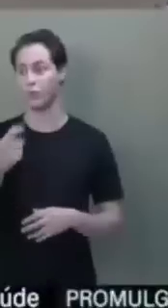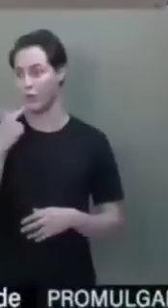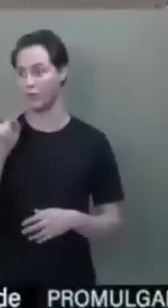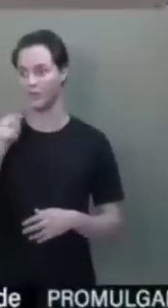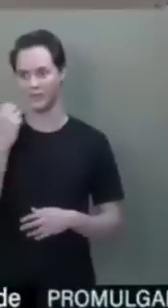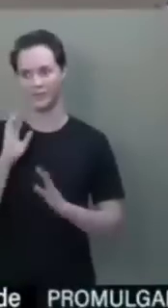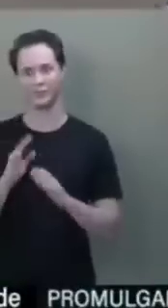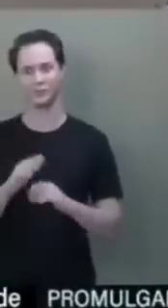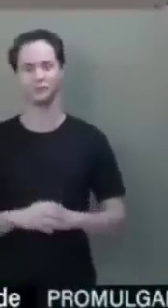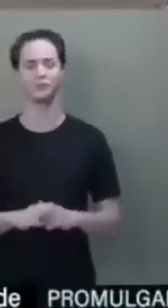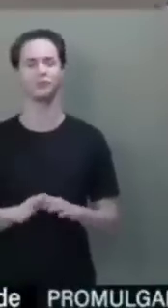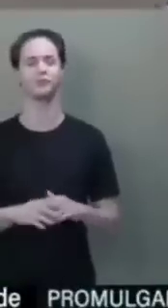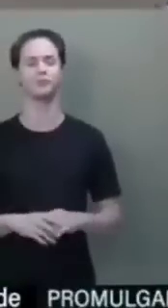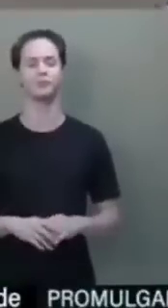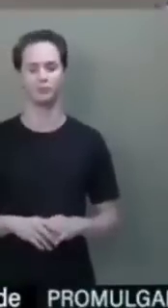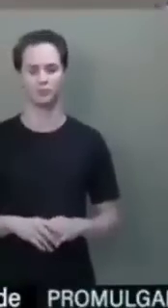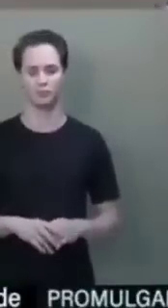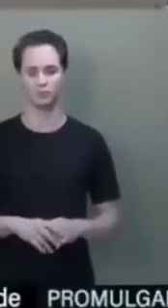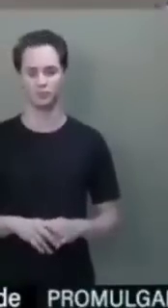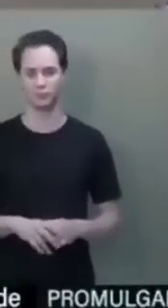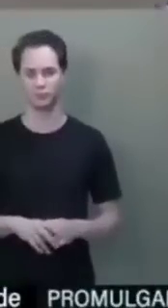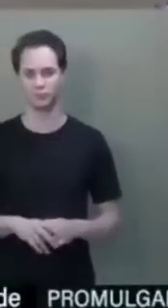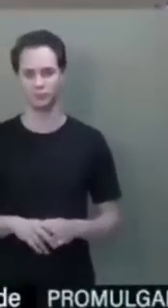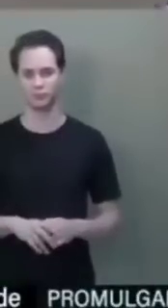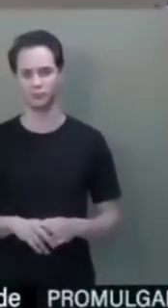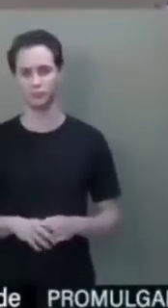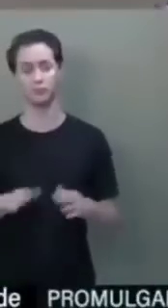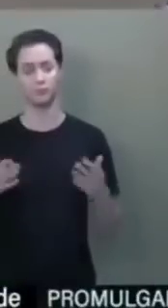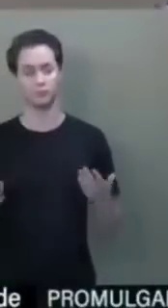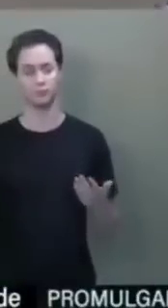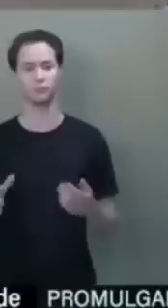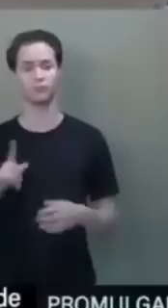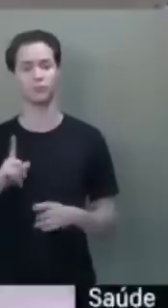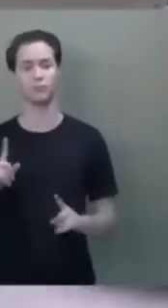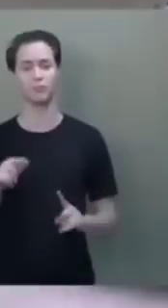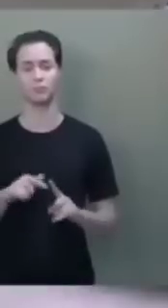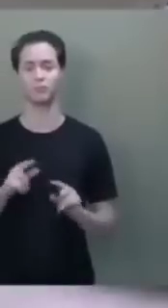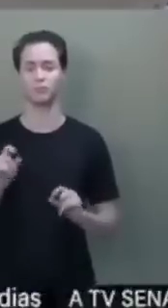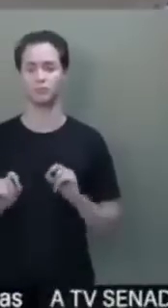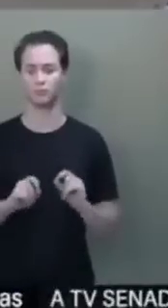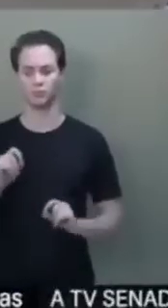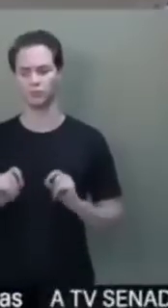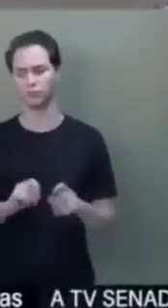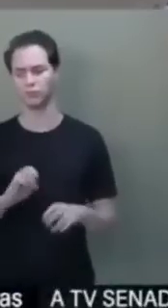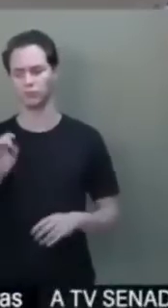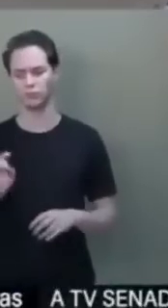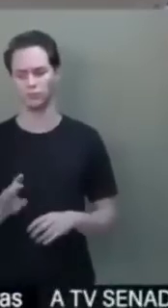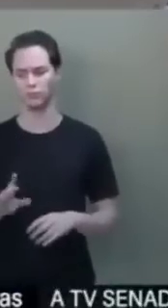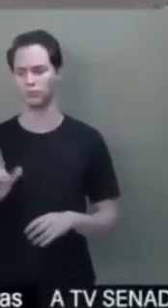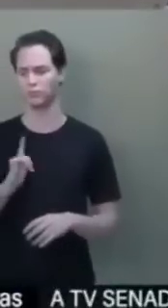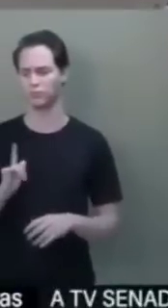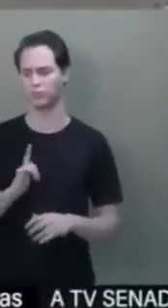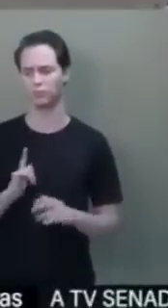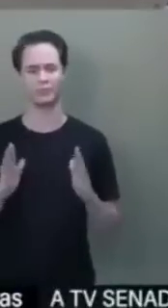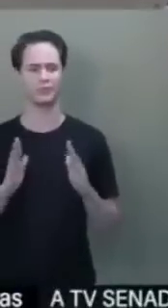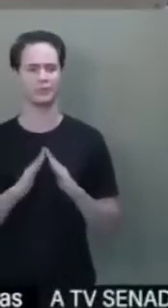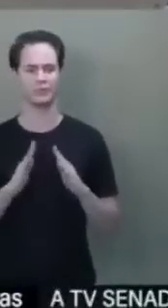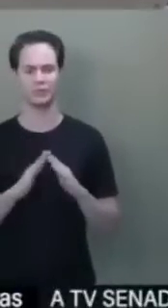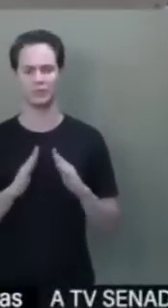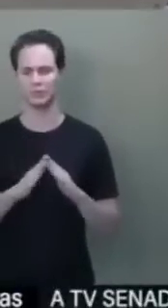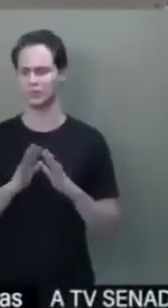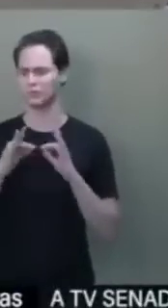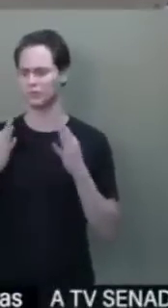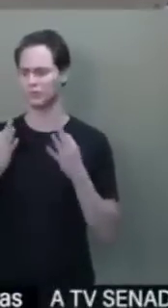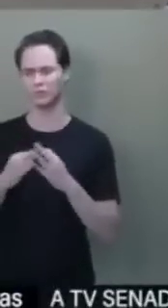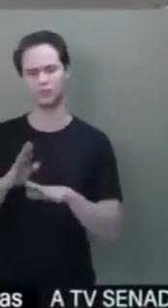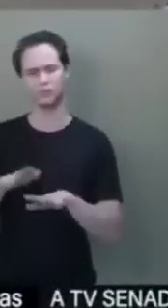Aqui, deputado Cacaleão, tem a finalidade, não só de levar habitação para as famílias mais